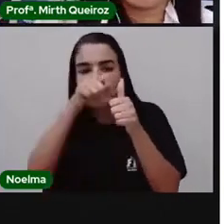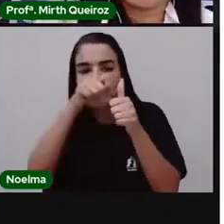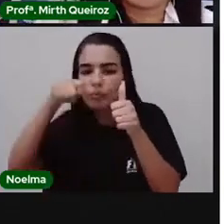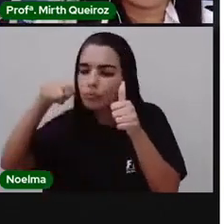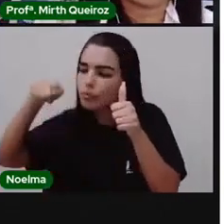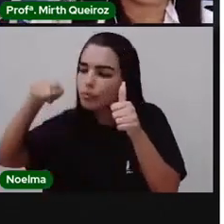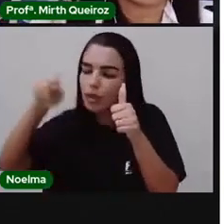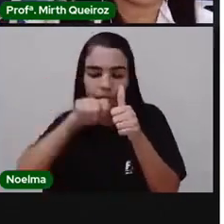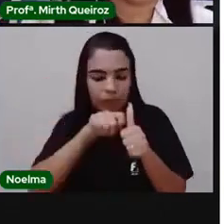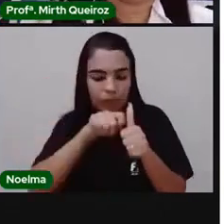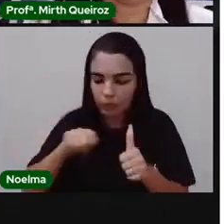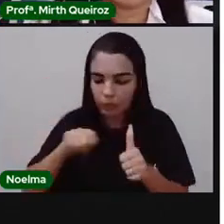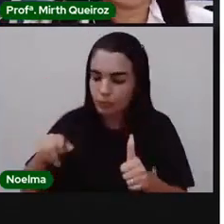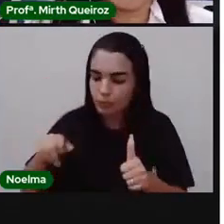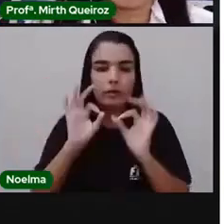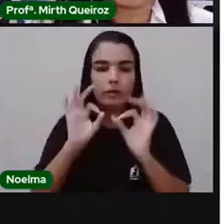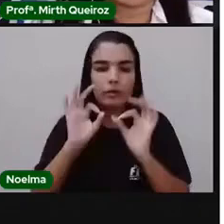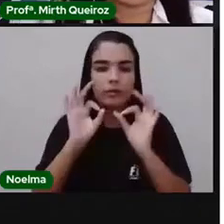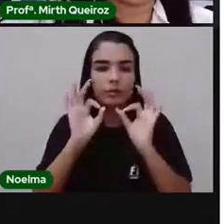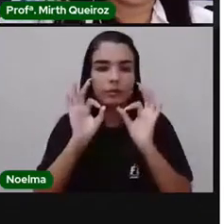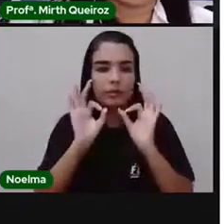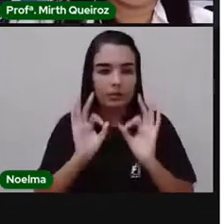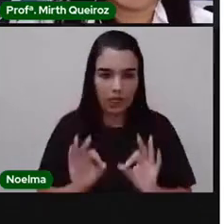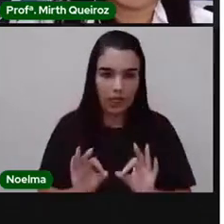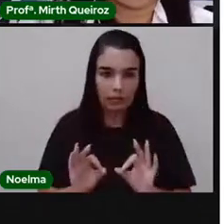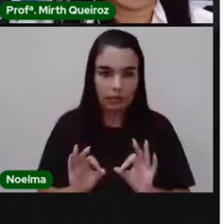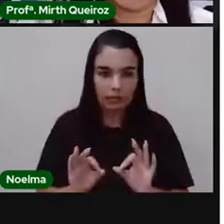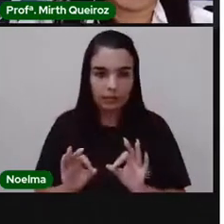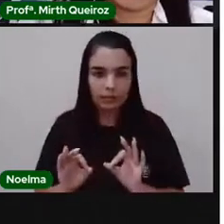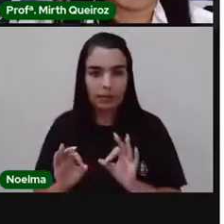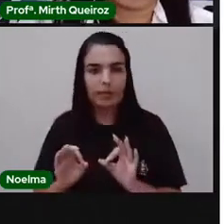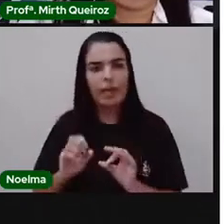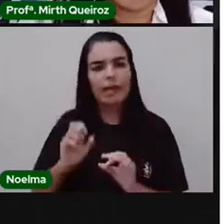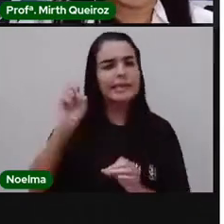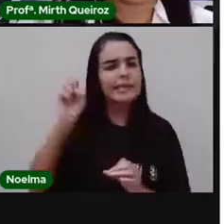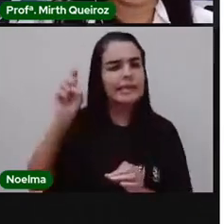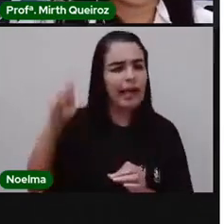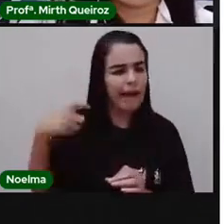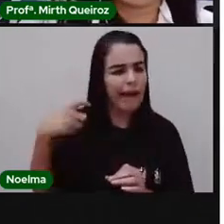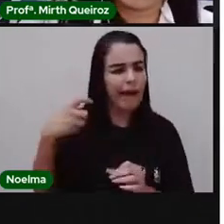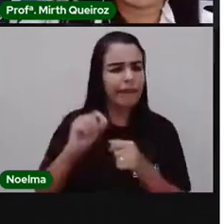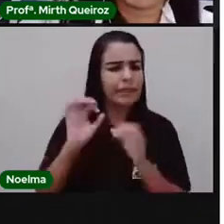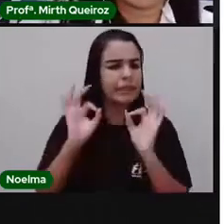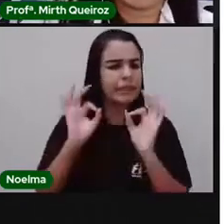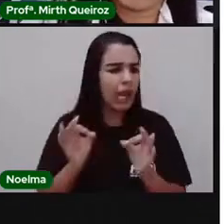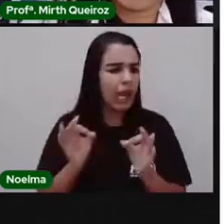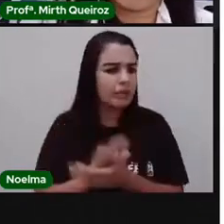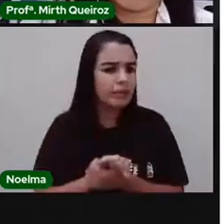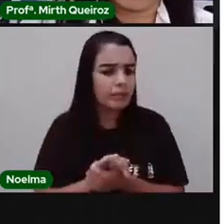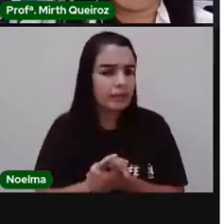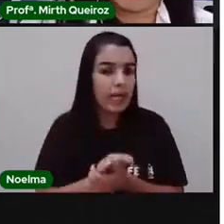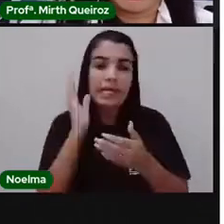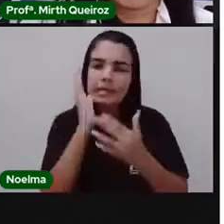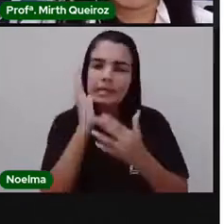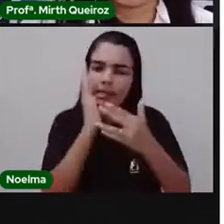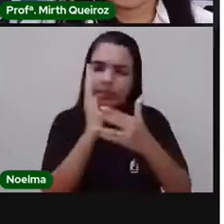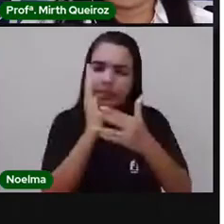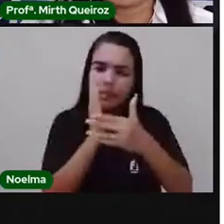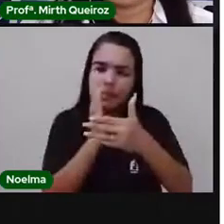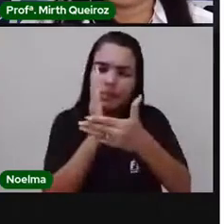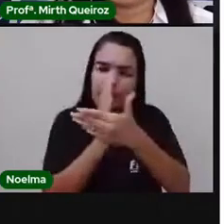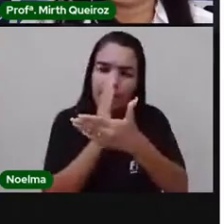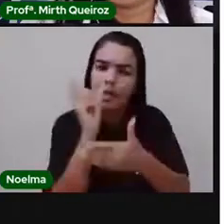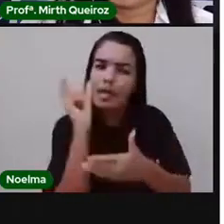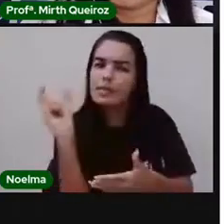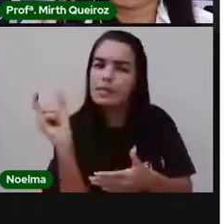começar a escrever já na margem. Será que eu fiz os parágrafos direitinhos? Separei corretamente as sílabas. Às vezes,